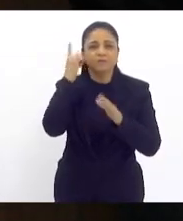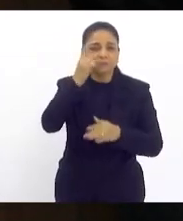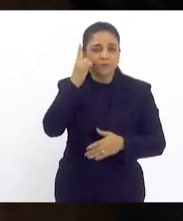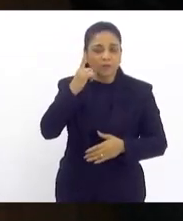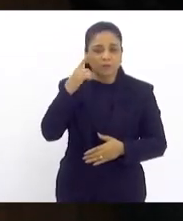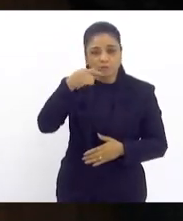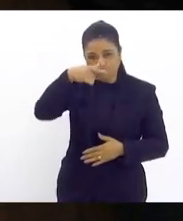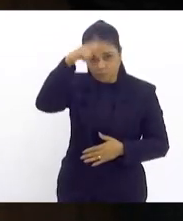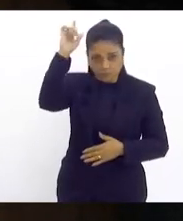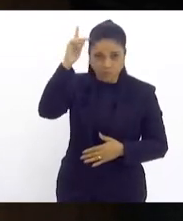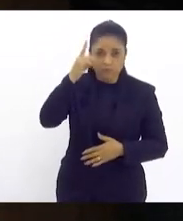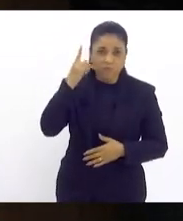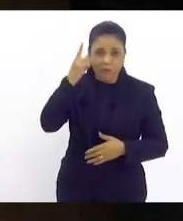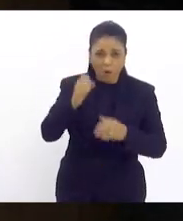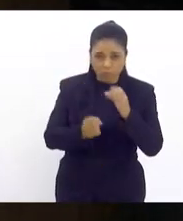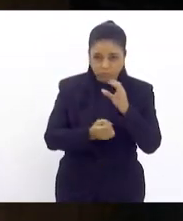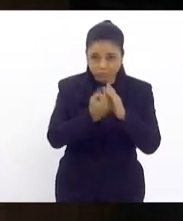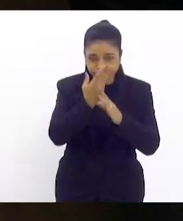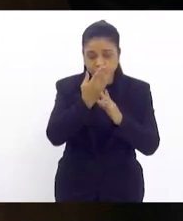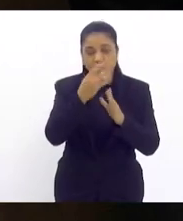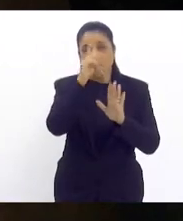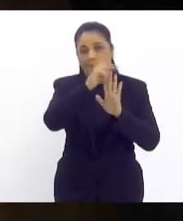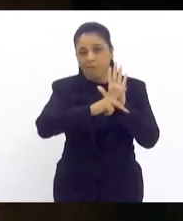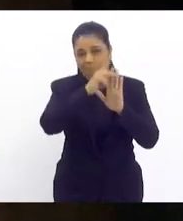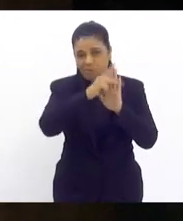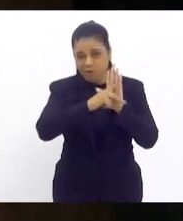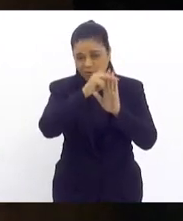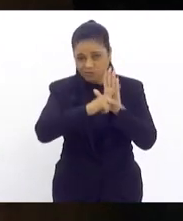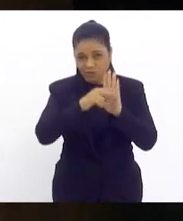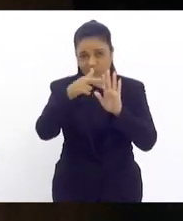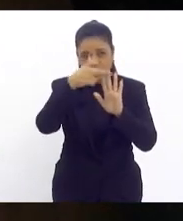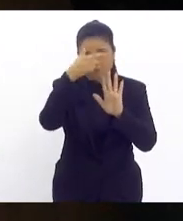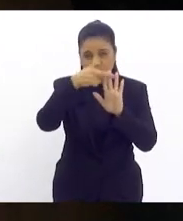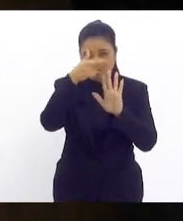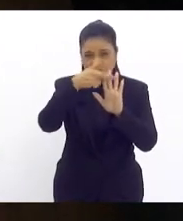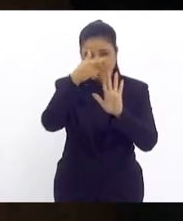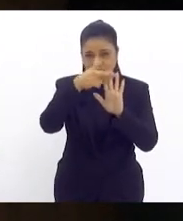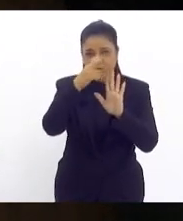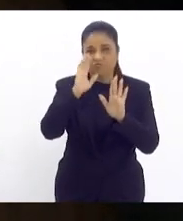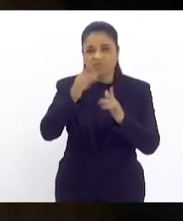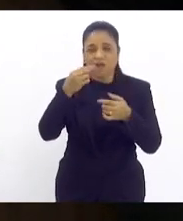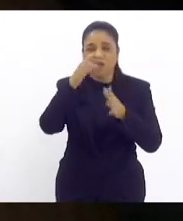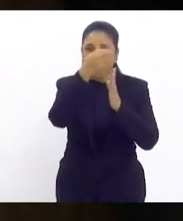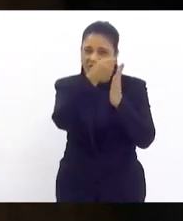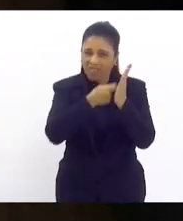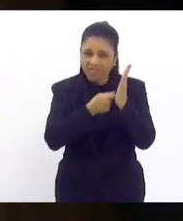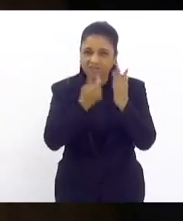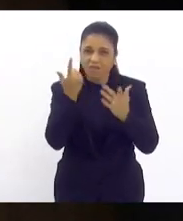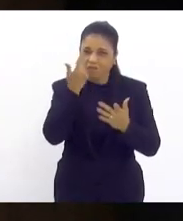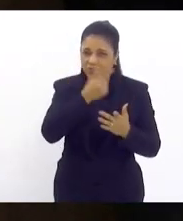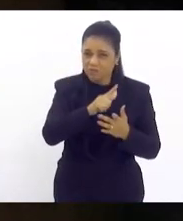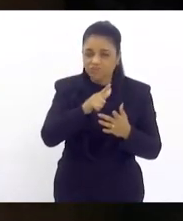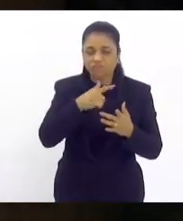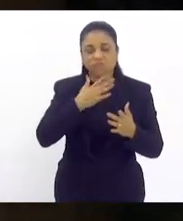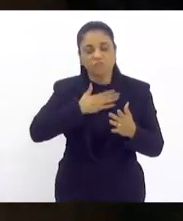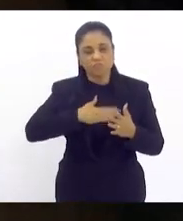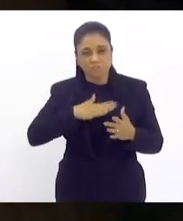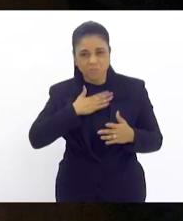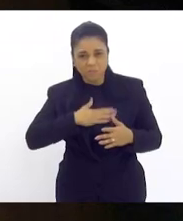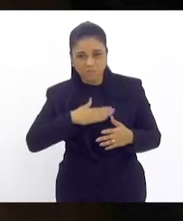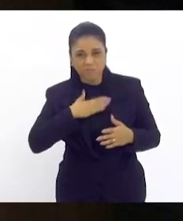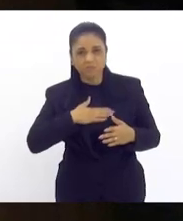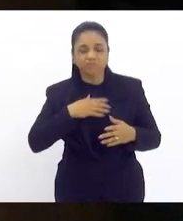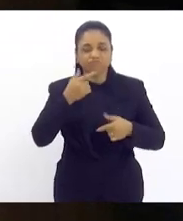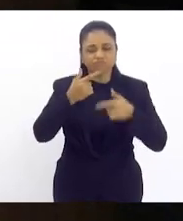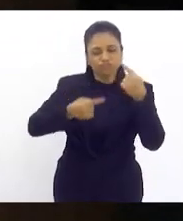Esse projeto de resolução, ele já estava em discussão, em redação do vencido, então foi bem tranquilo da gente, com